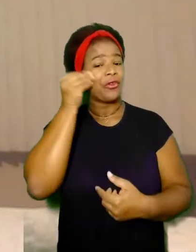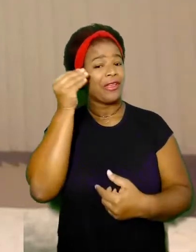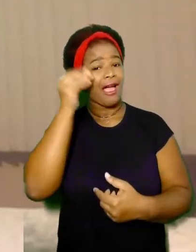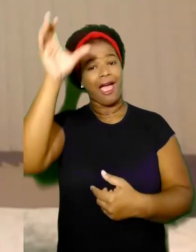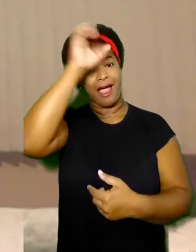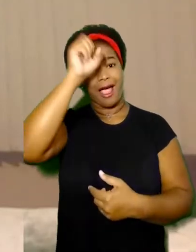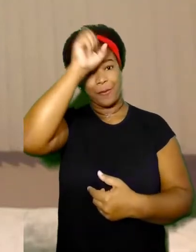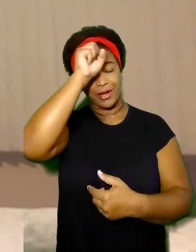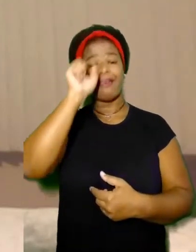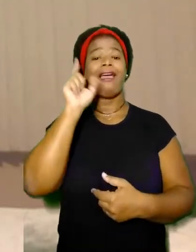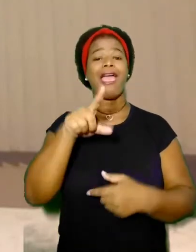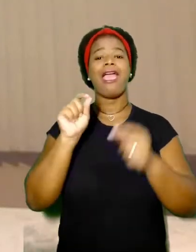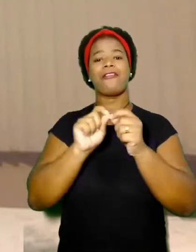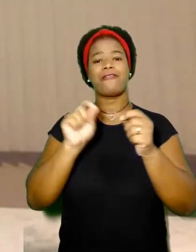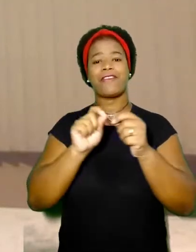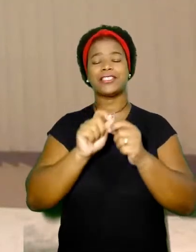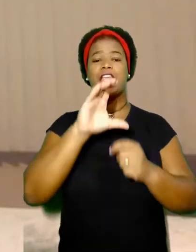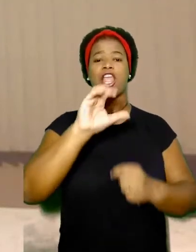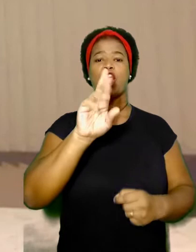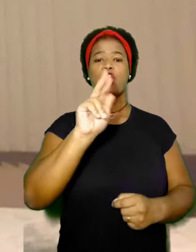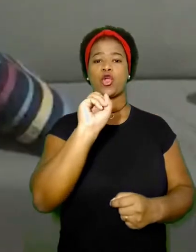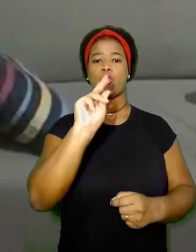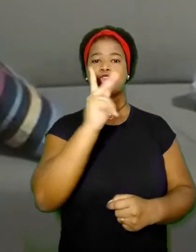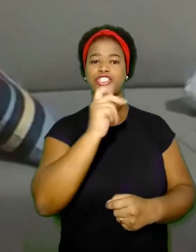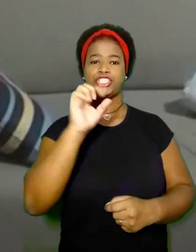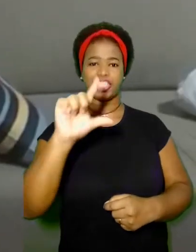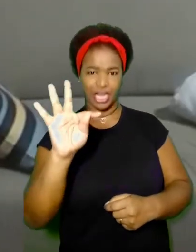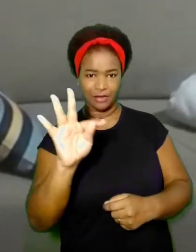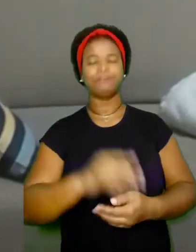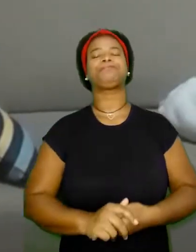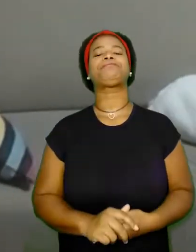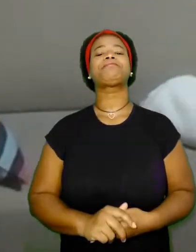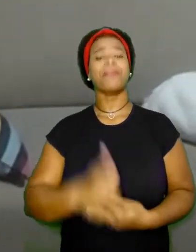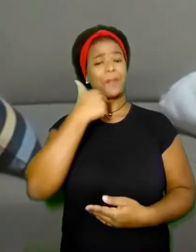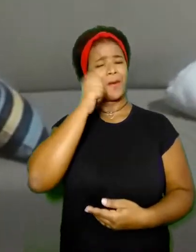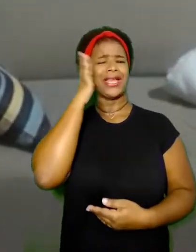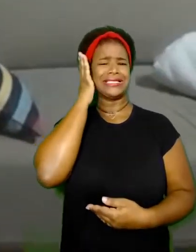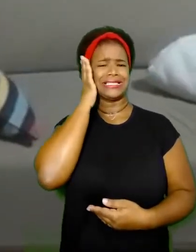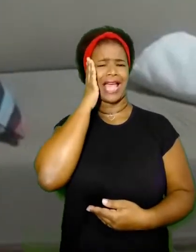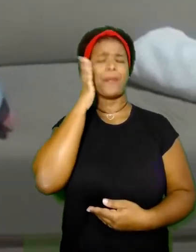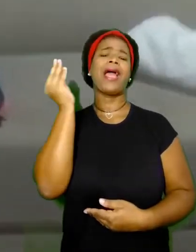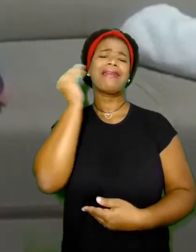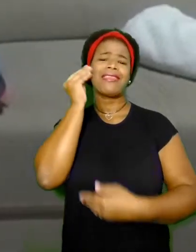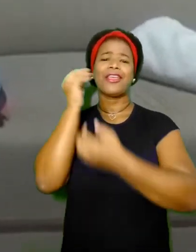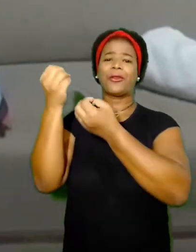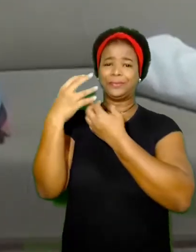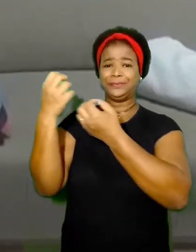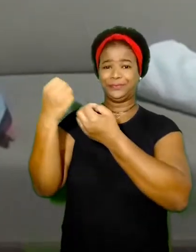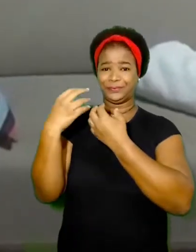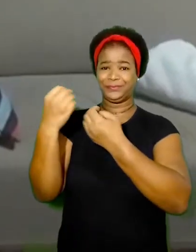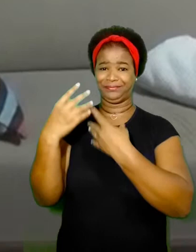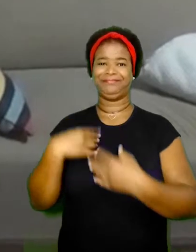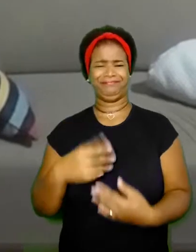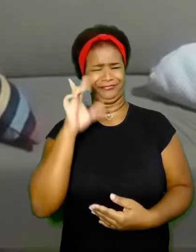tentando aprender É fazer crochê A minha mãe sabe e ela tem tentado me